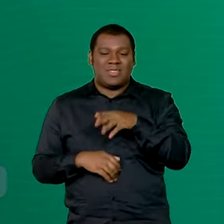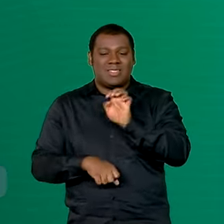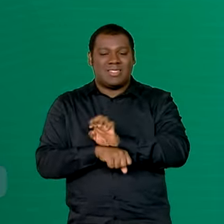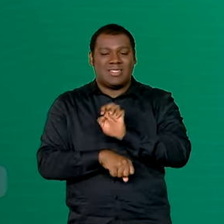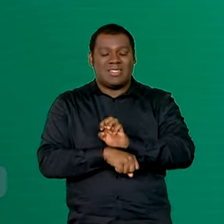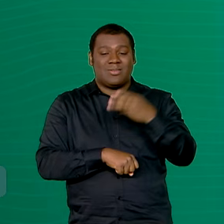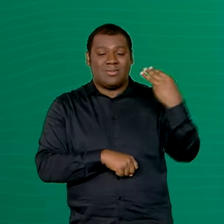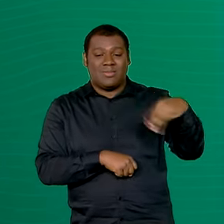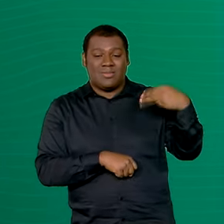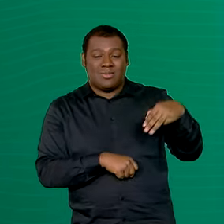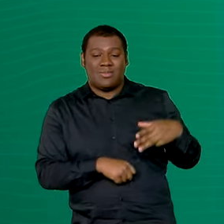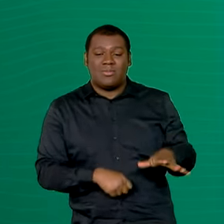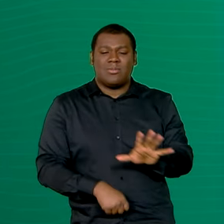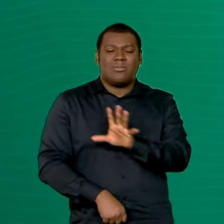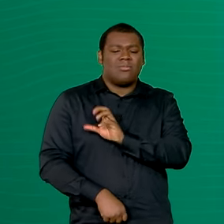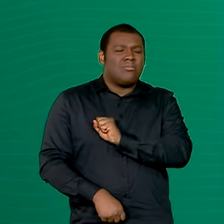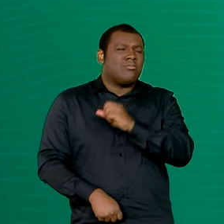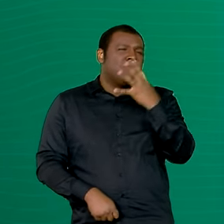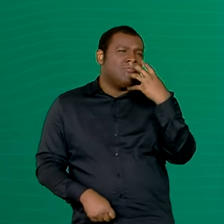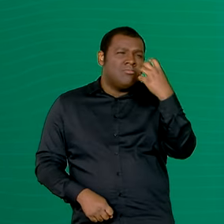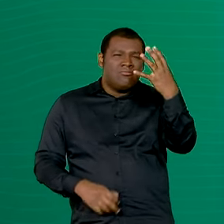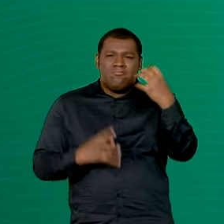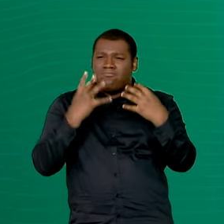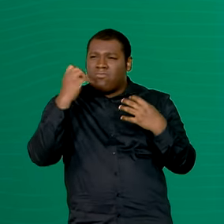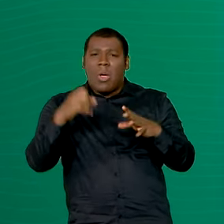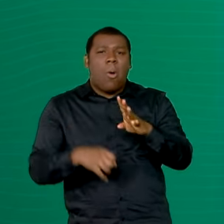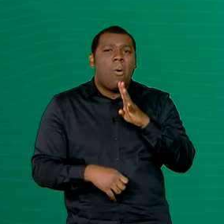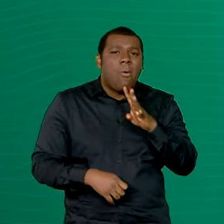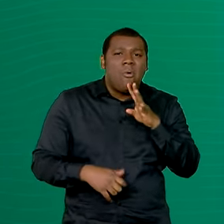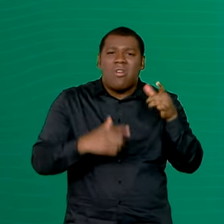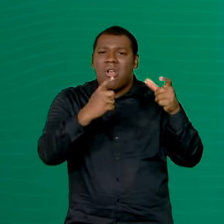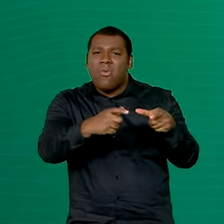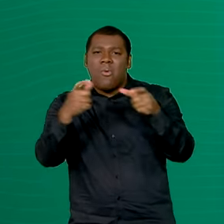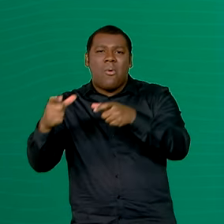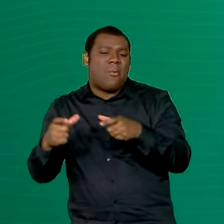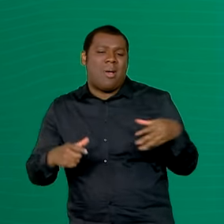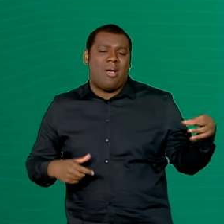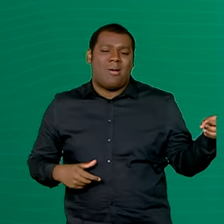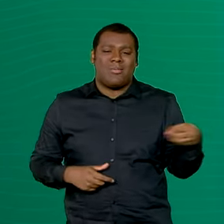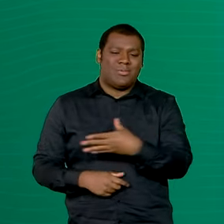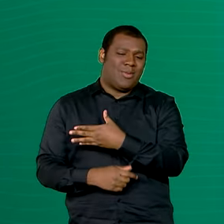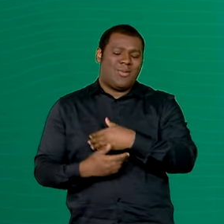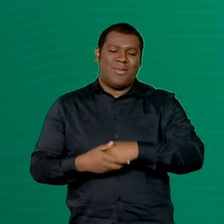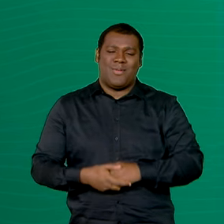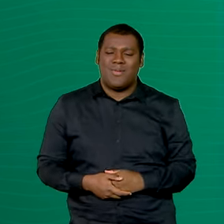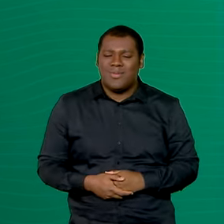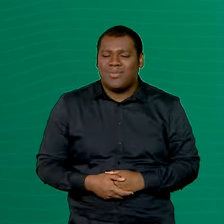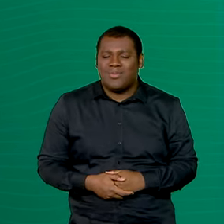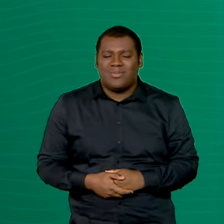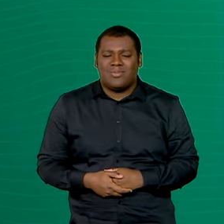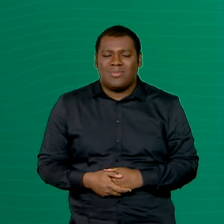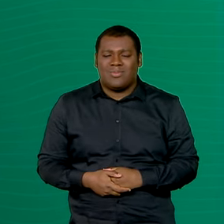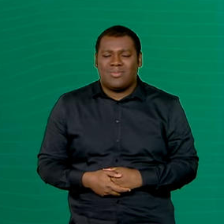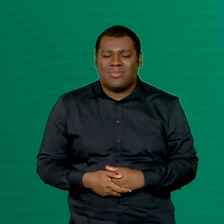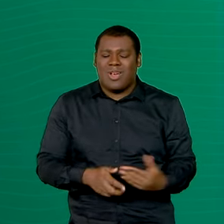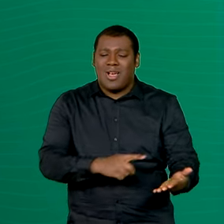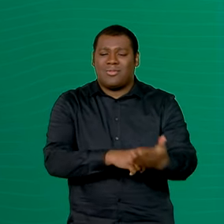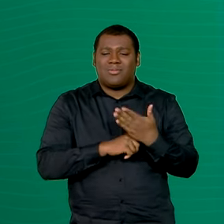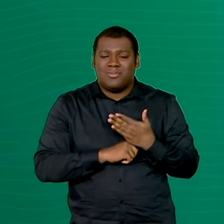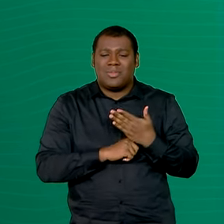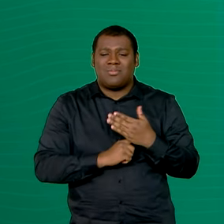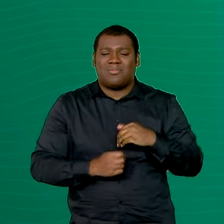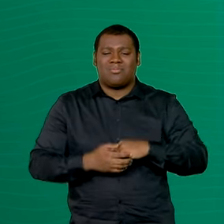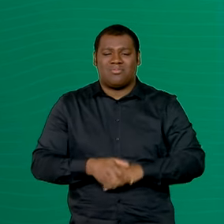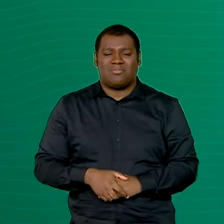viajar realizar coisas novas eu acho que isso nos ajuda muito porque nós